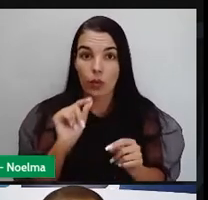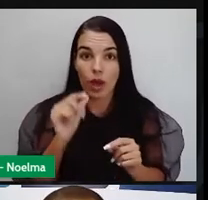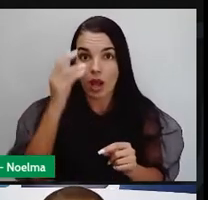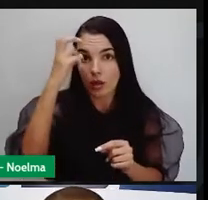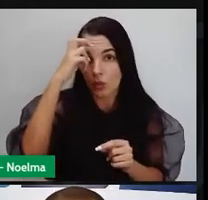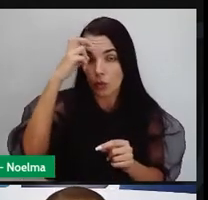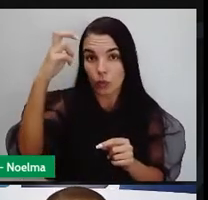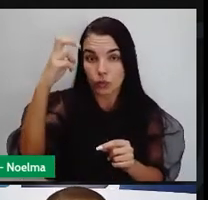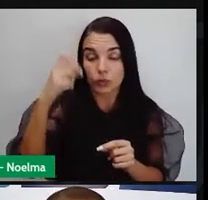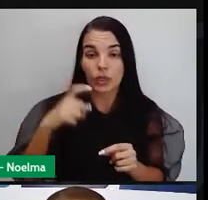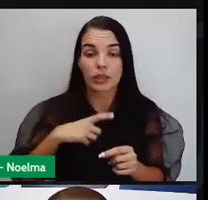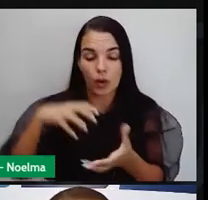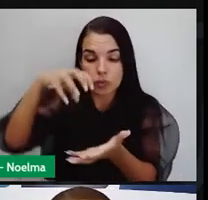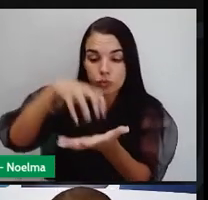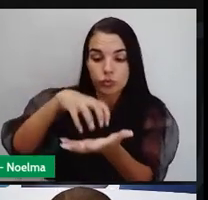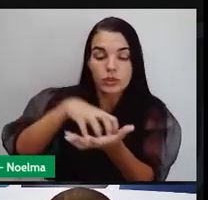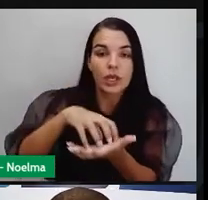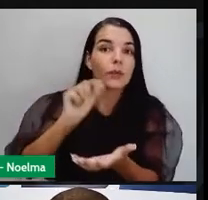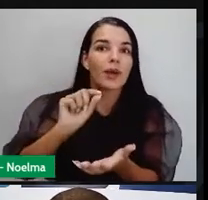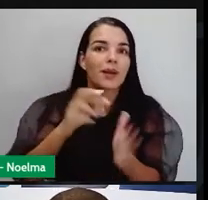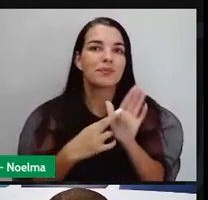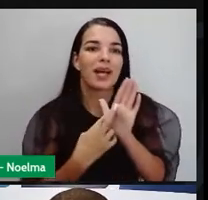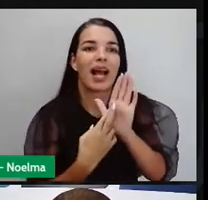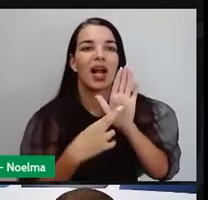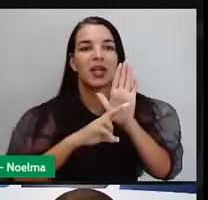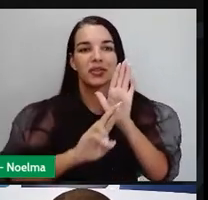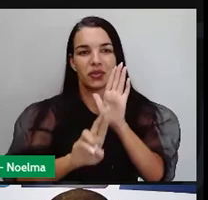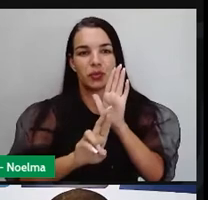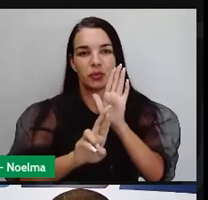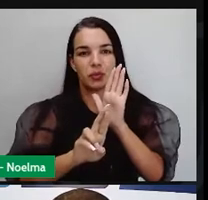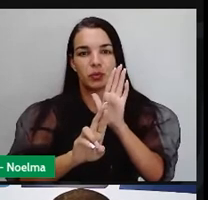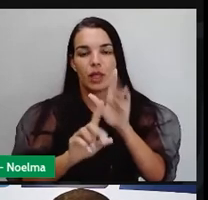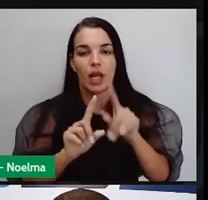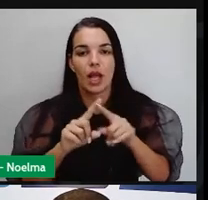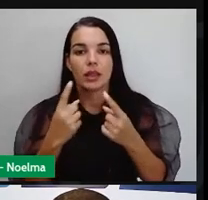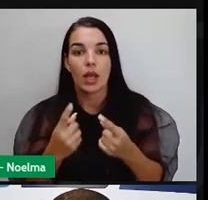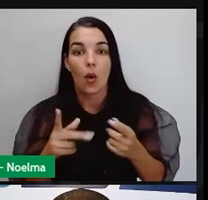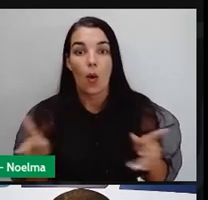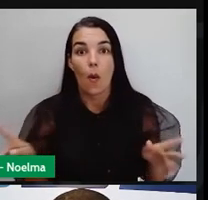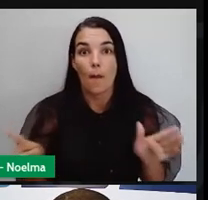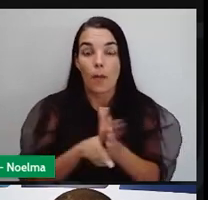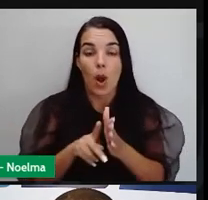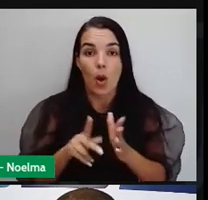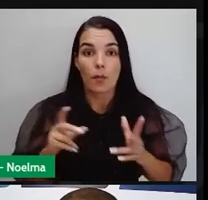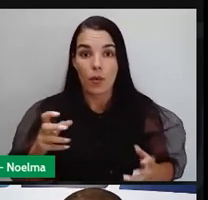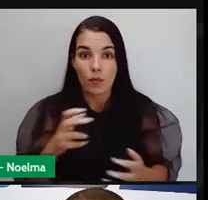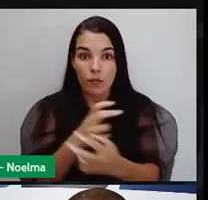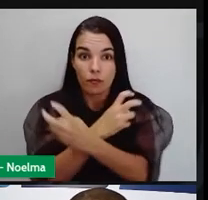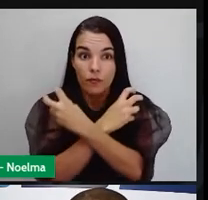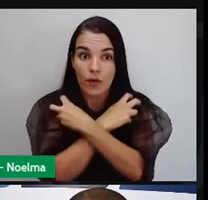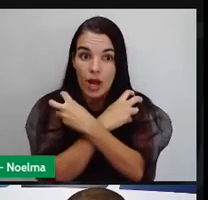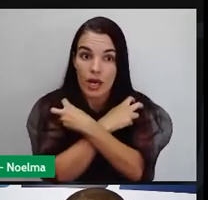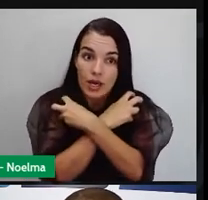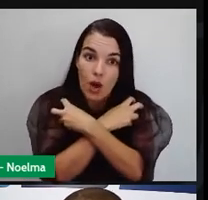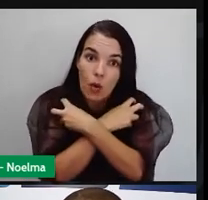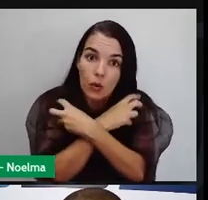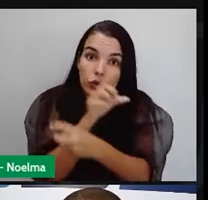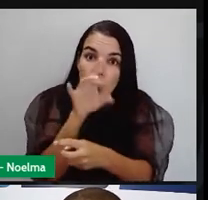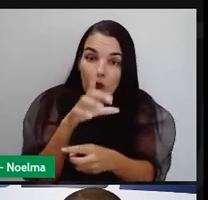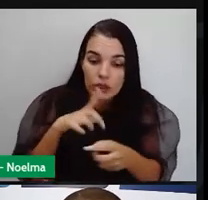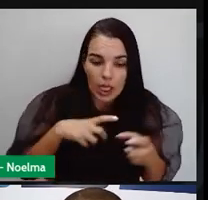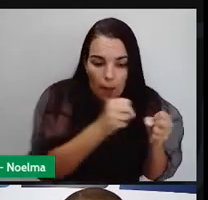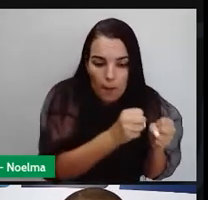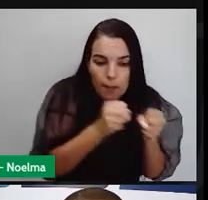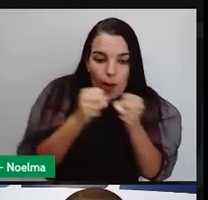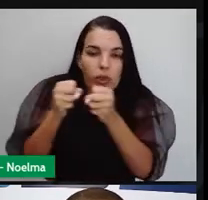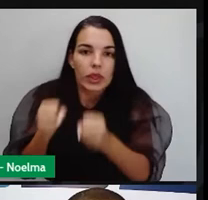civilização egípcia é a religião. O próprio faraó, ele só exerce o poder dele